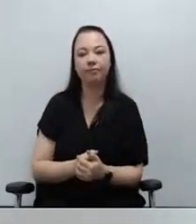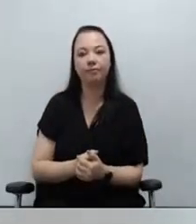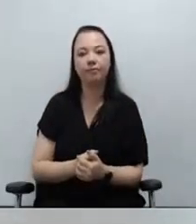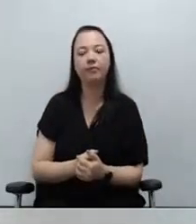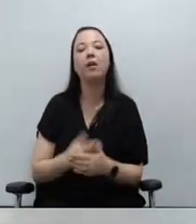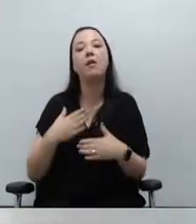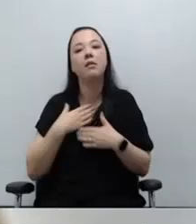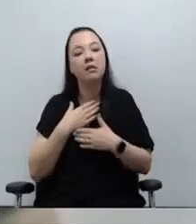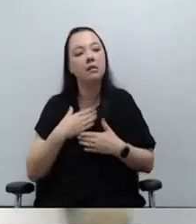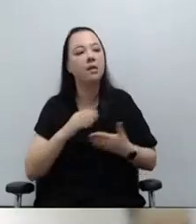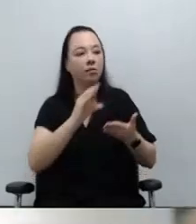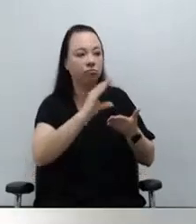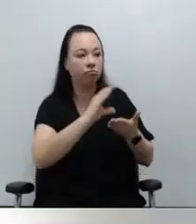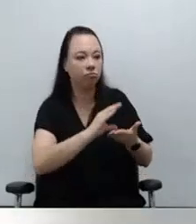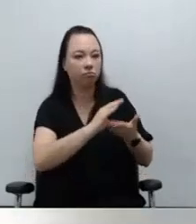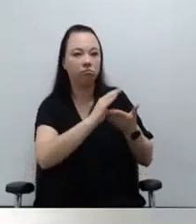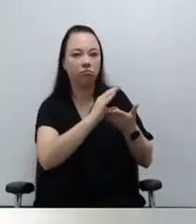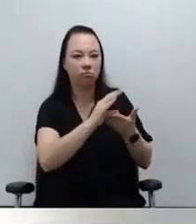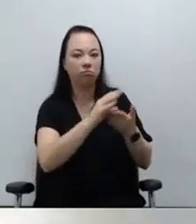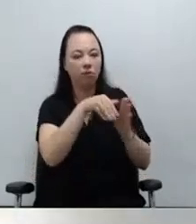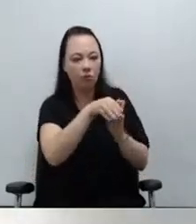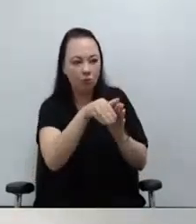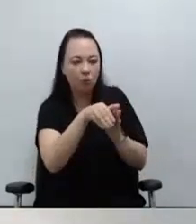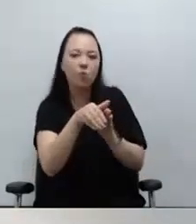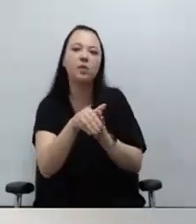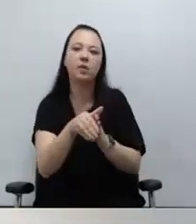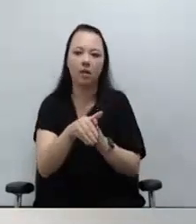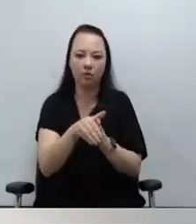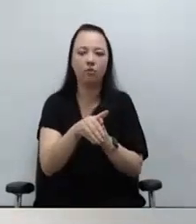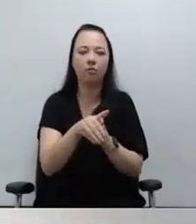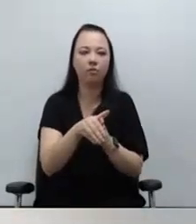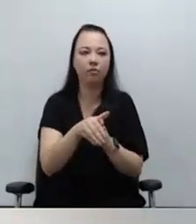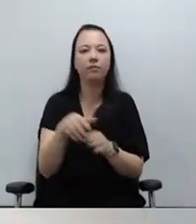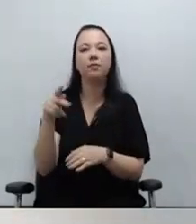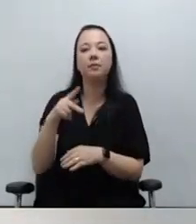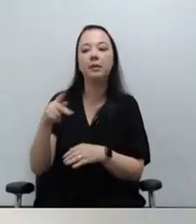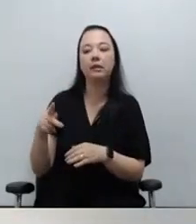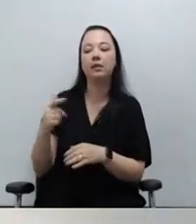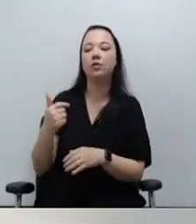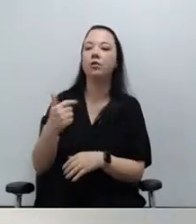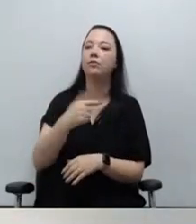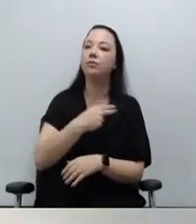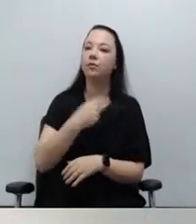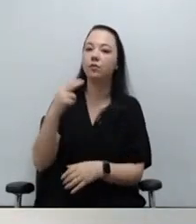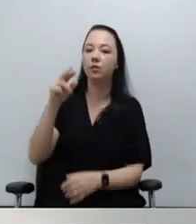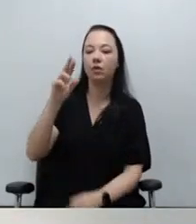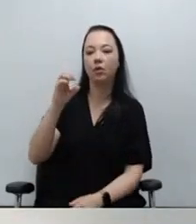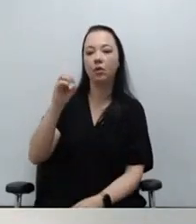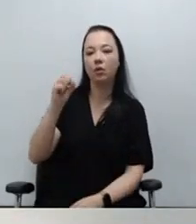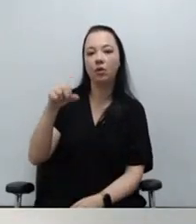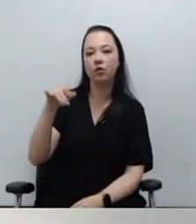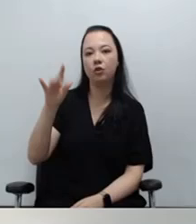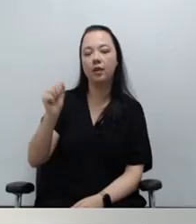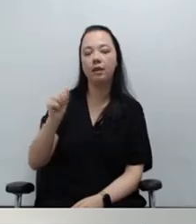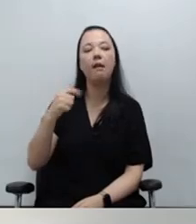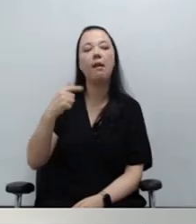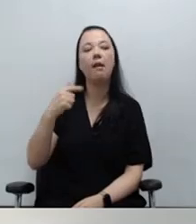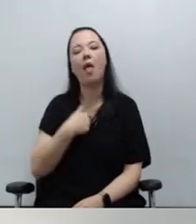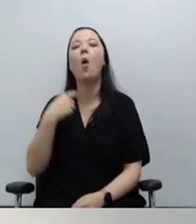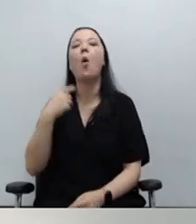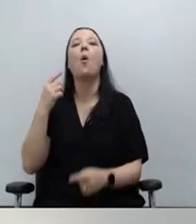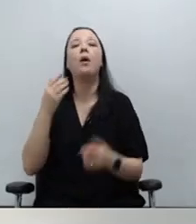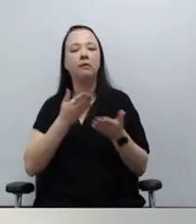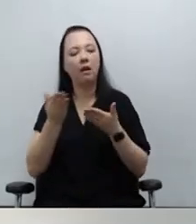Presadas conselheiras, presados conselheiros, excelentíssima presidente, bom dia. Sou Cristiane Juliane, Assistente Social no CAM da Regional